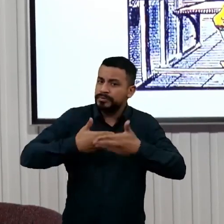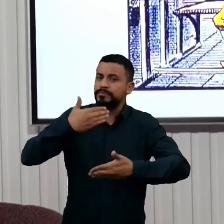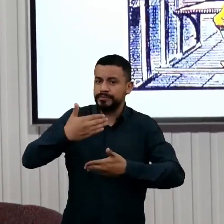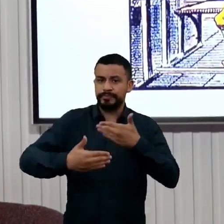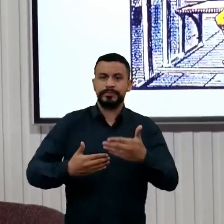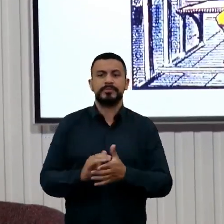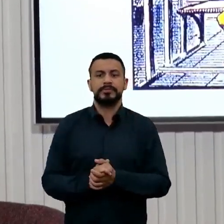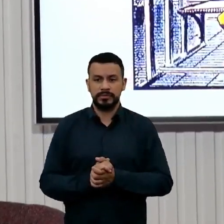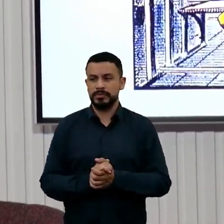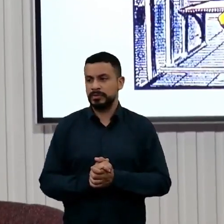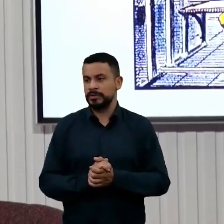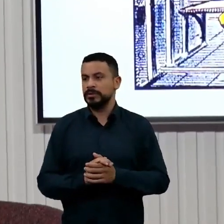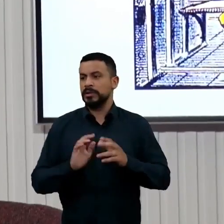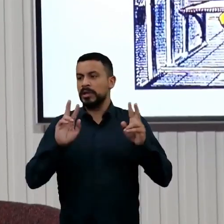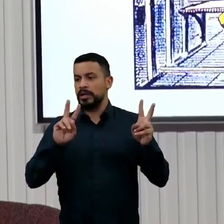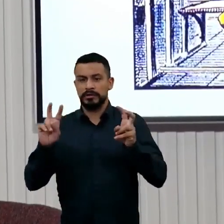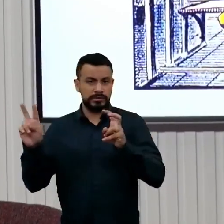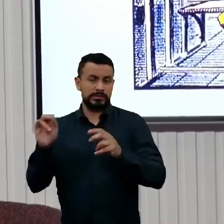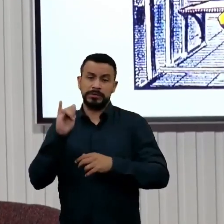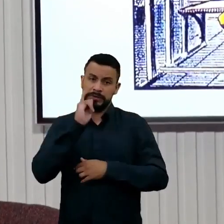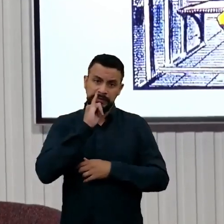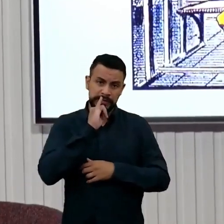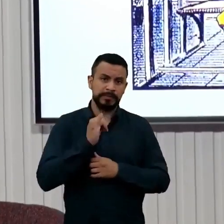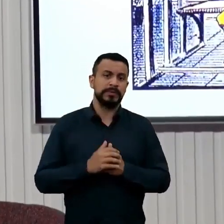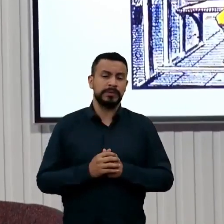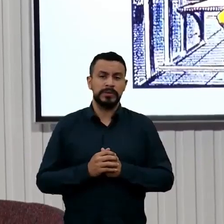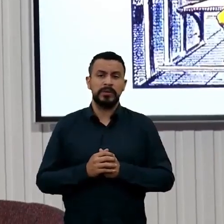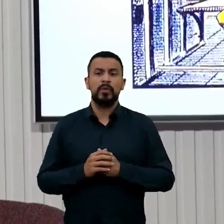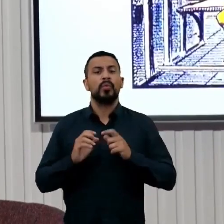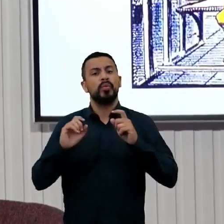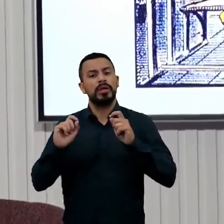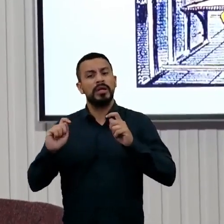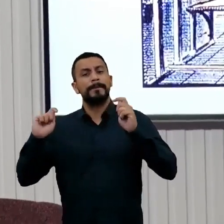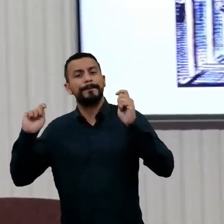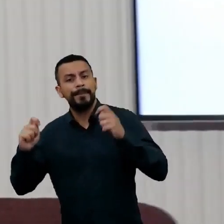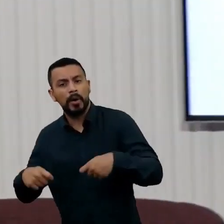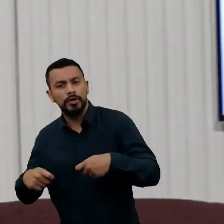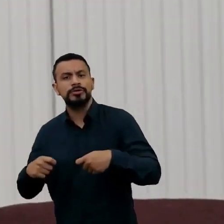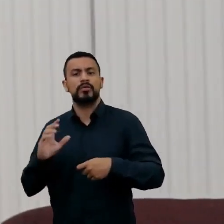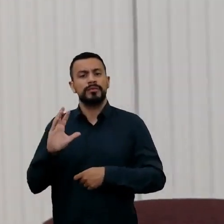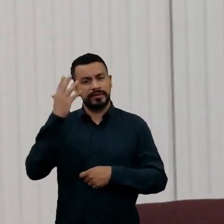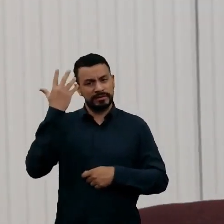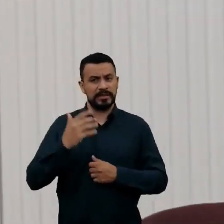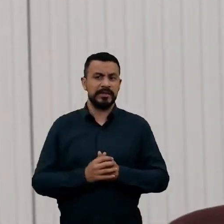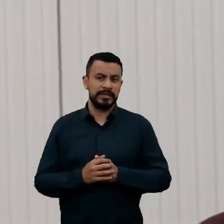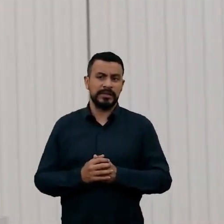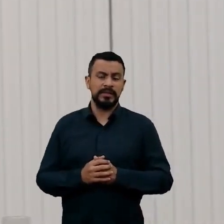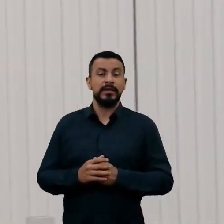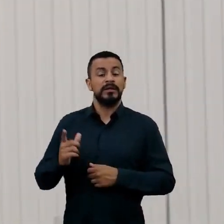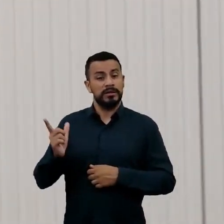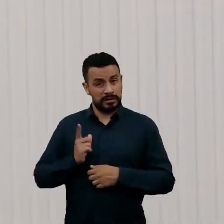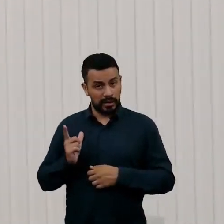as questões exponenciais, o que é possível, o que é provável. A gente pode ter uma